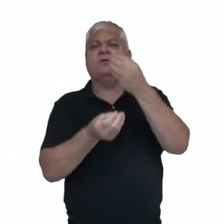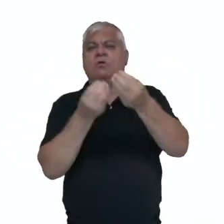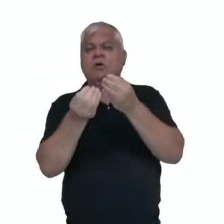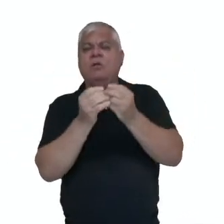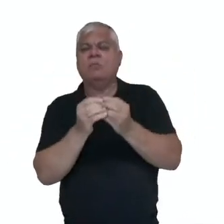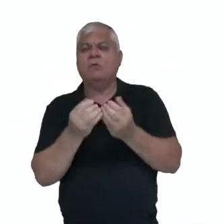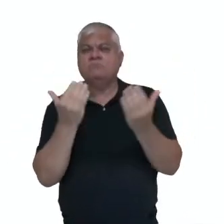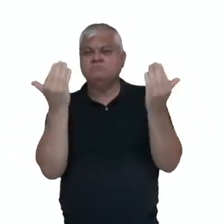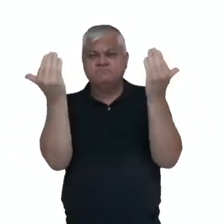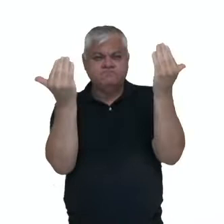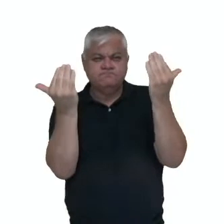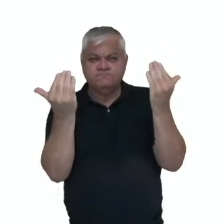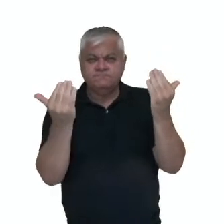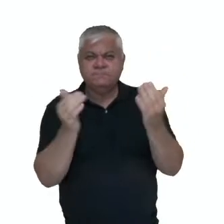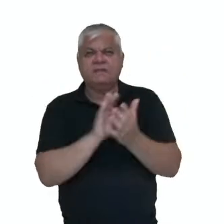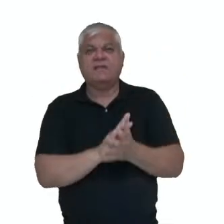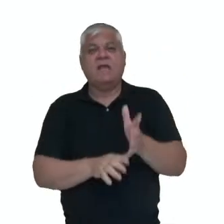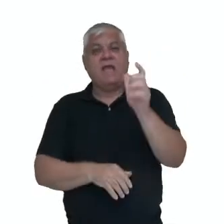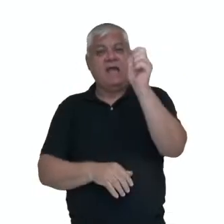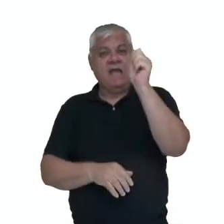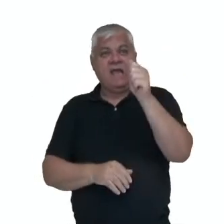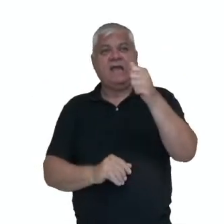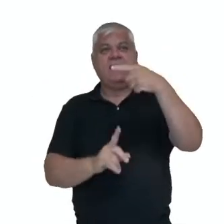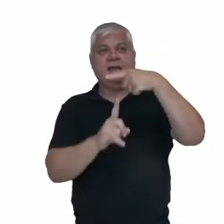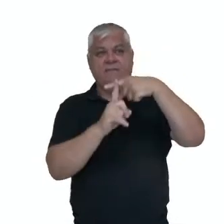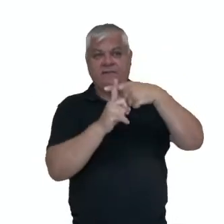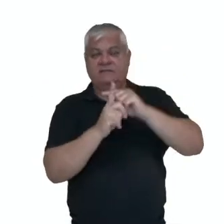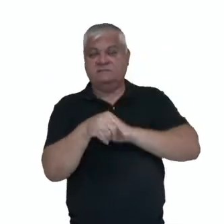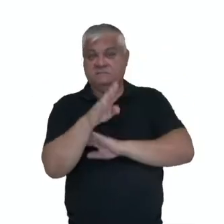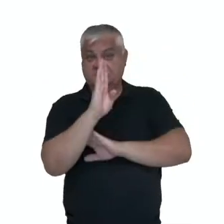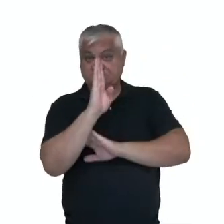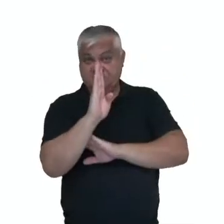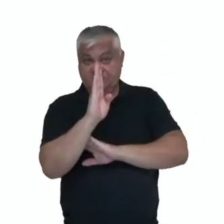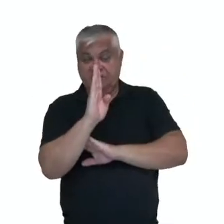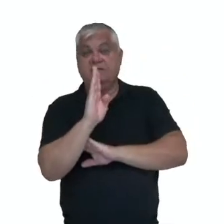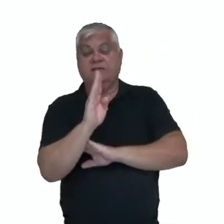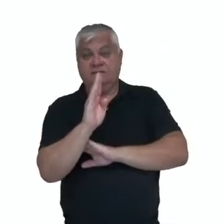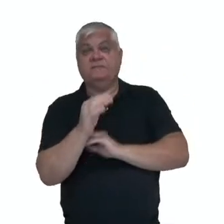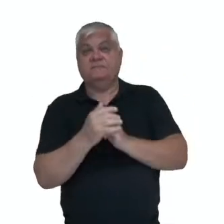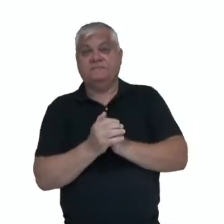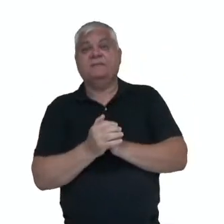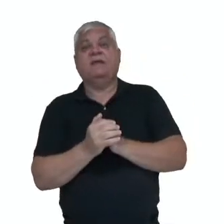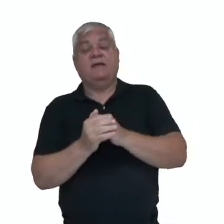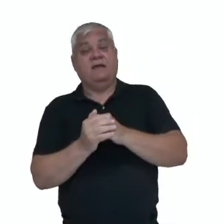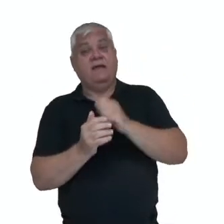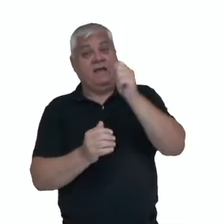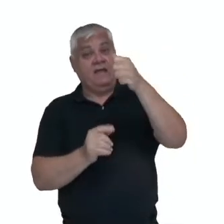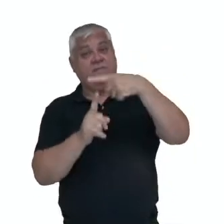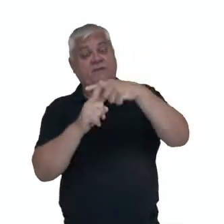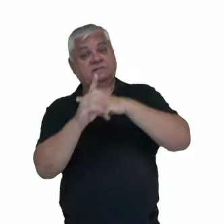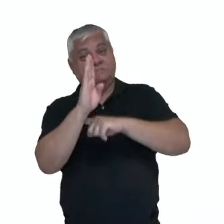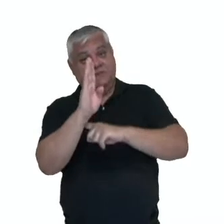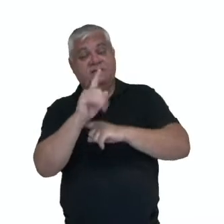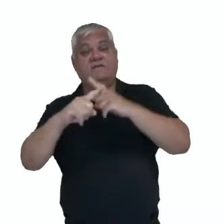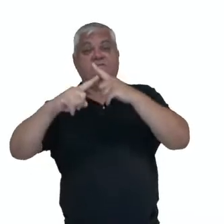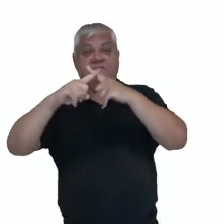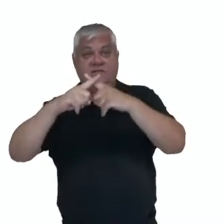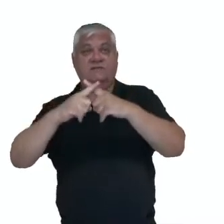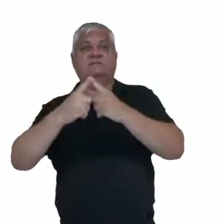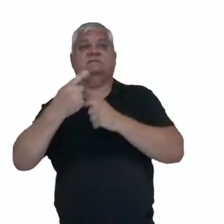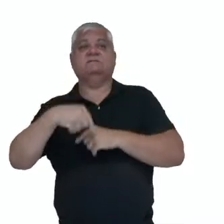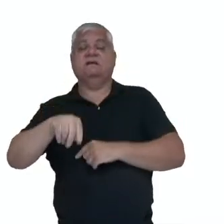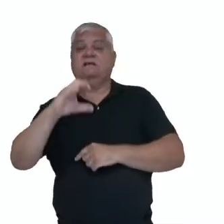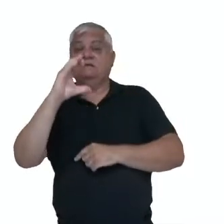parâmetros dessa função, que é me dado através da fórmula f de x igual a mais b vezes